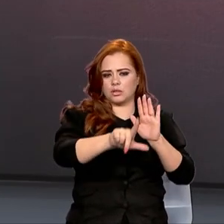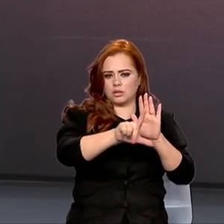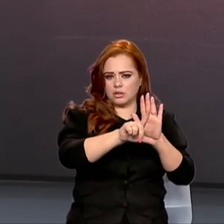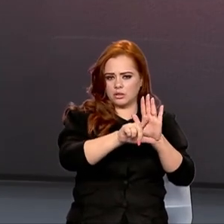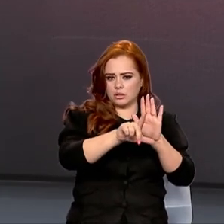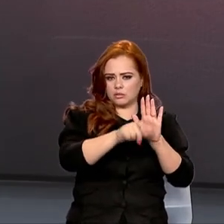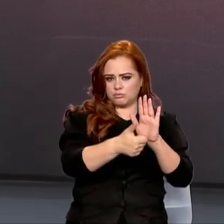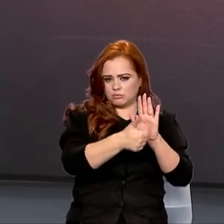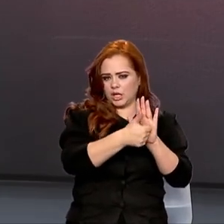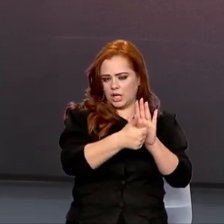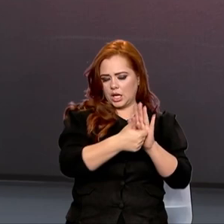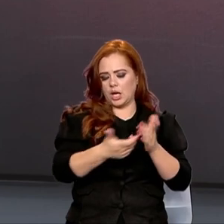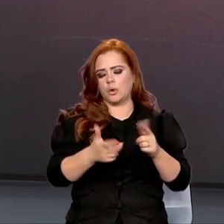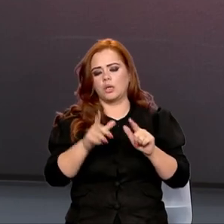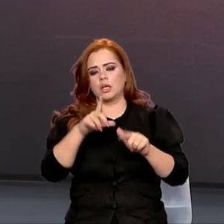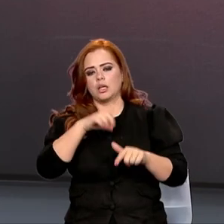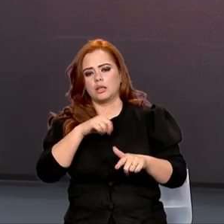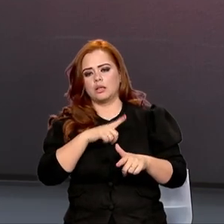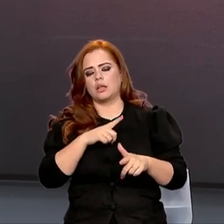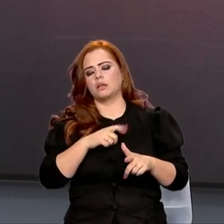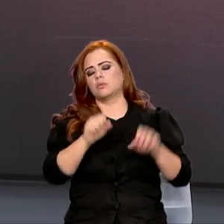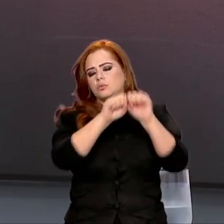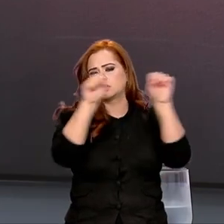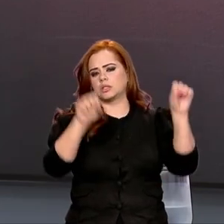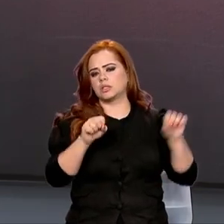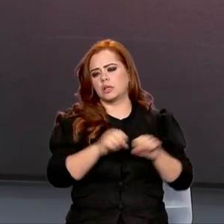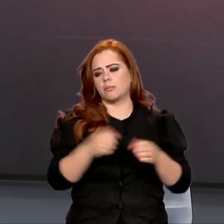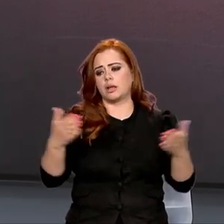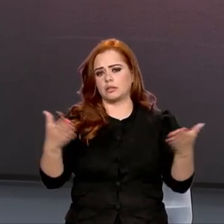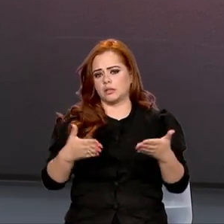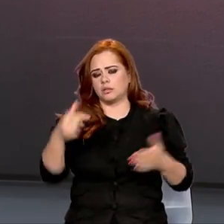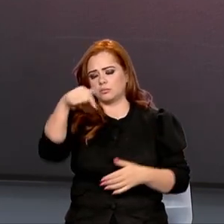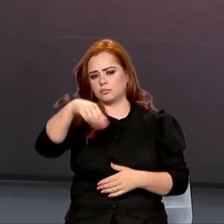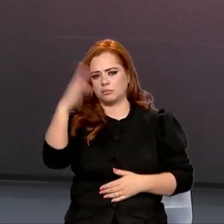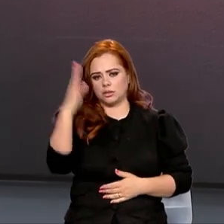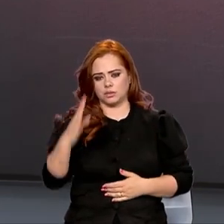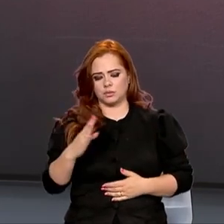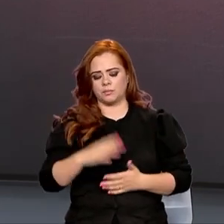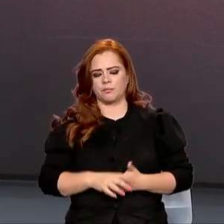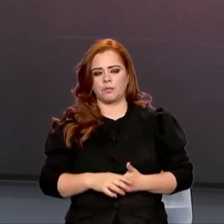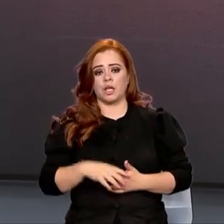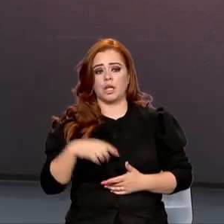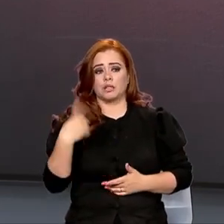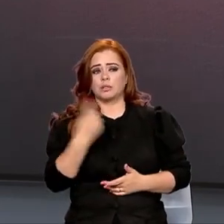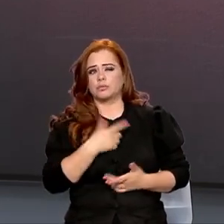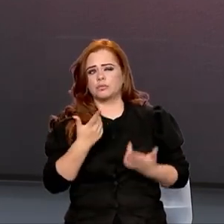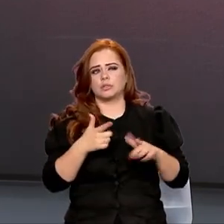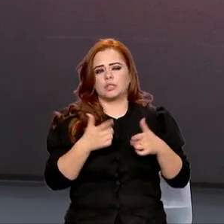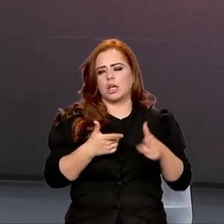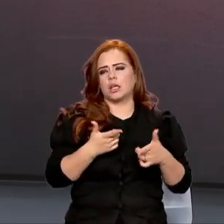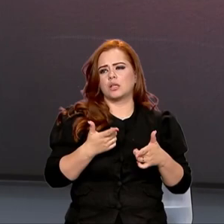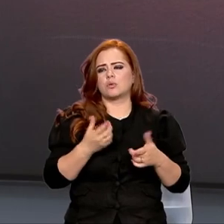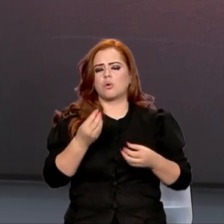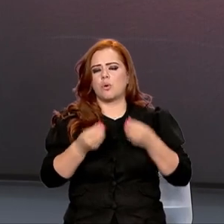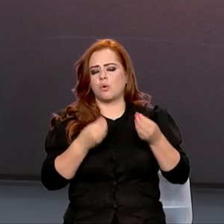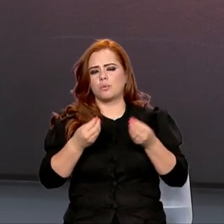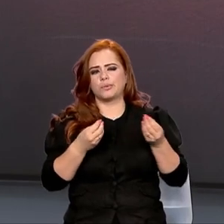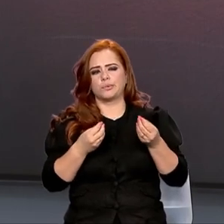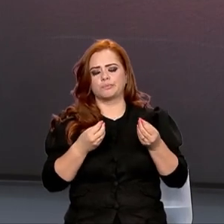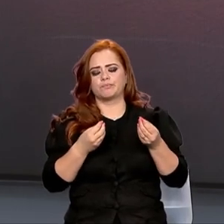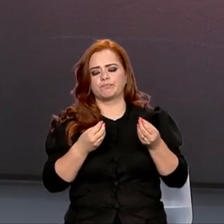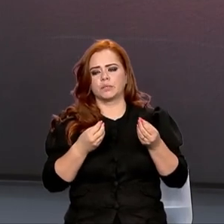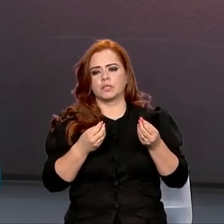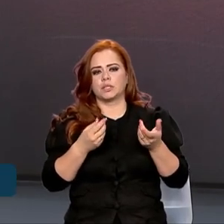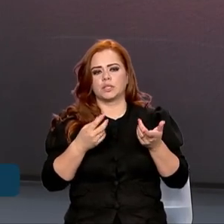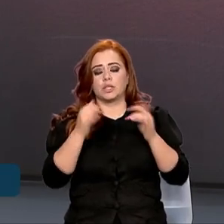isolados que existem ainda hoje no Brasil. Isso não contabilizando as pequenas comunidades